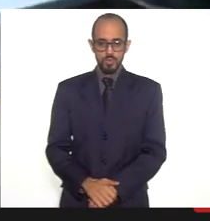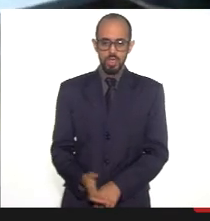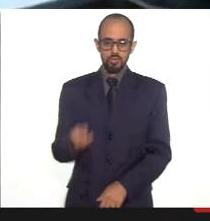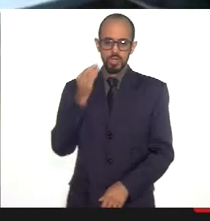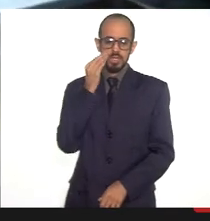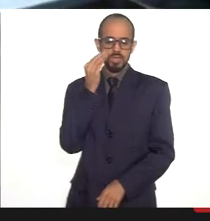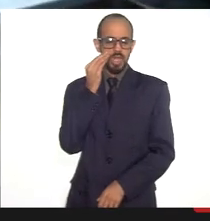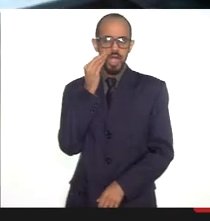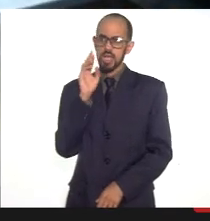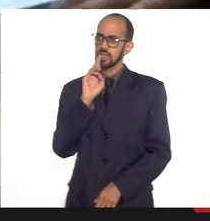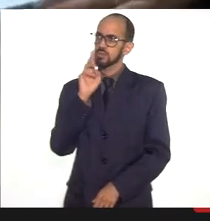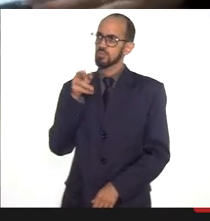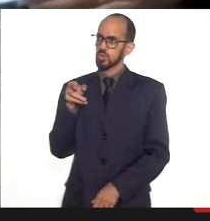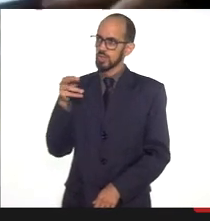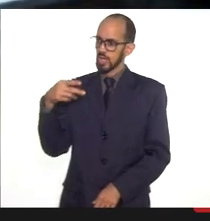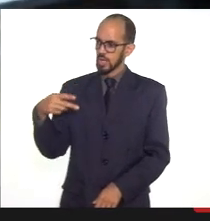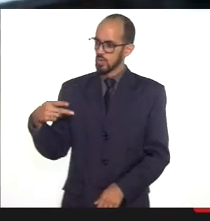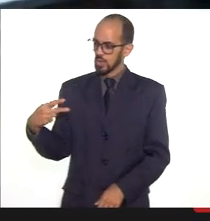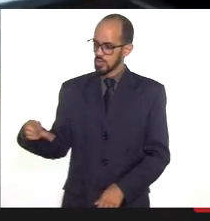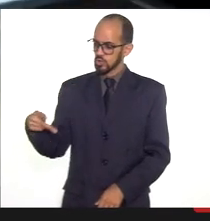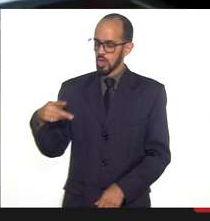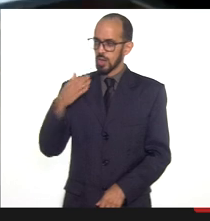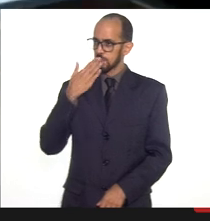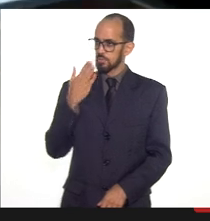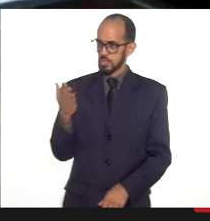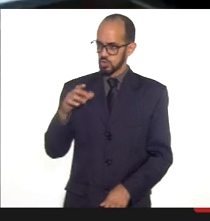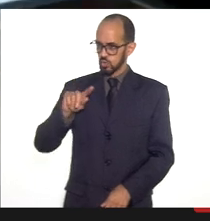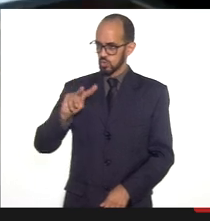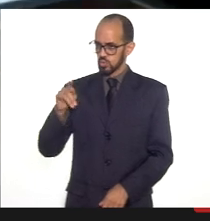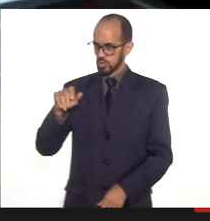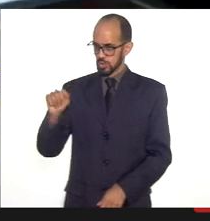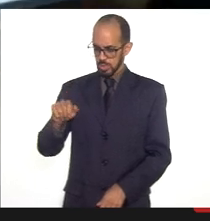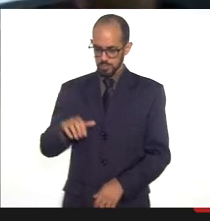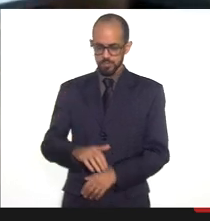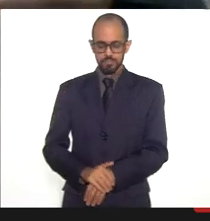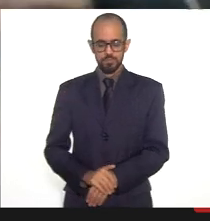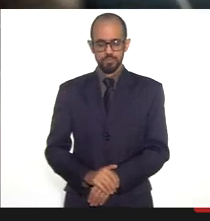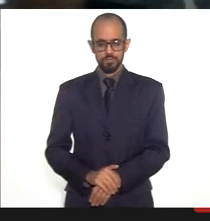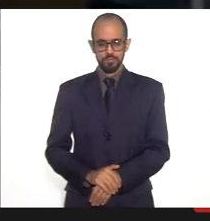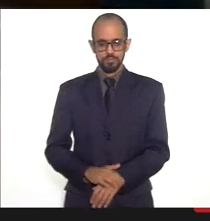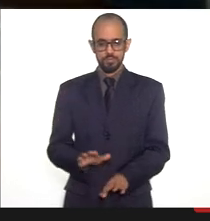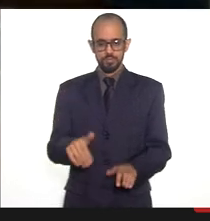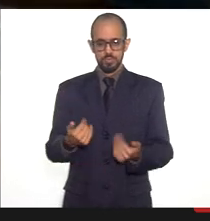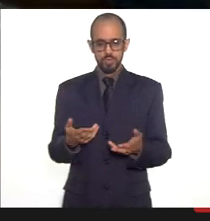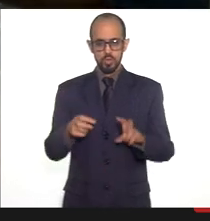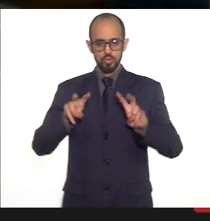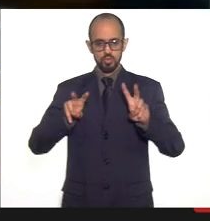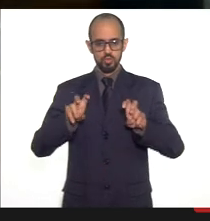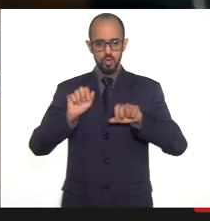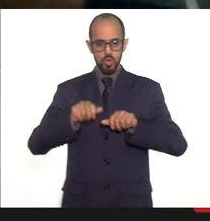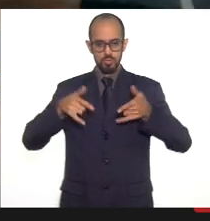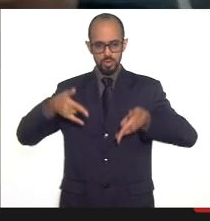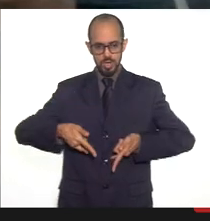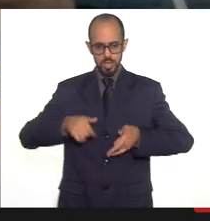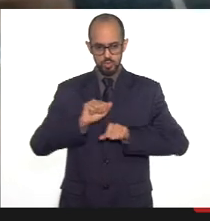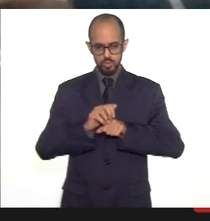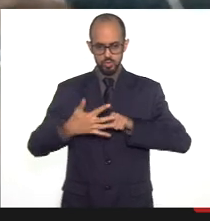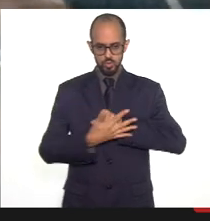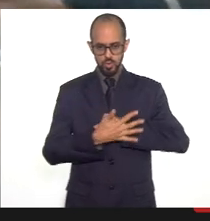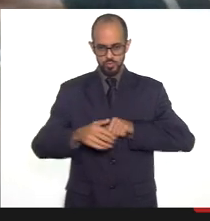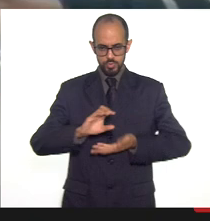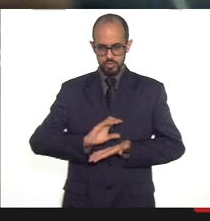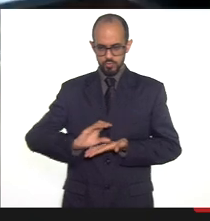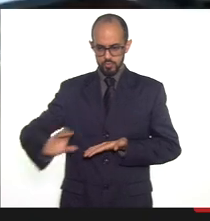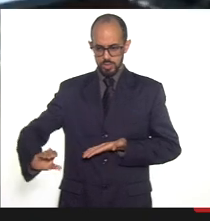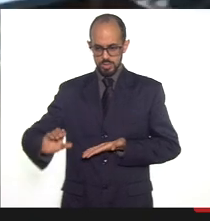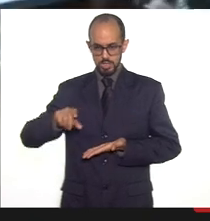responder às demandas que a senhora solicitou. em relação aos leitos covid de valores financiados pela Secretaria de Estado,